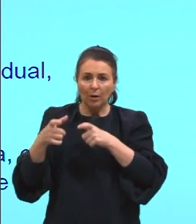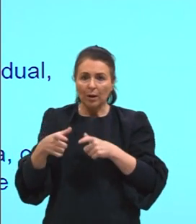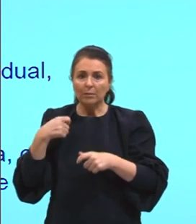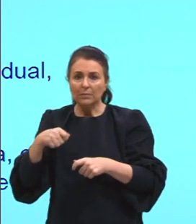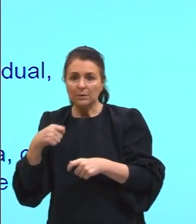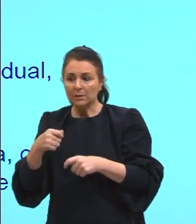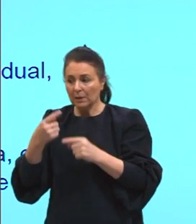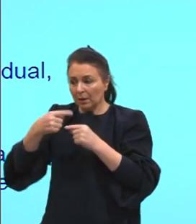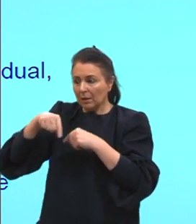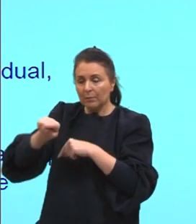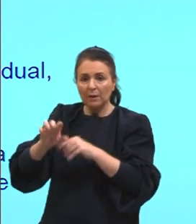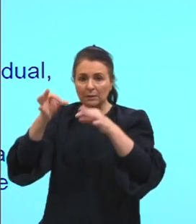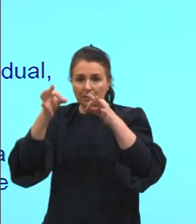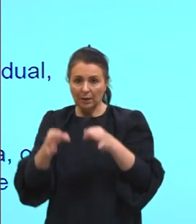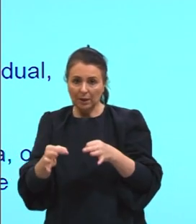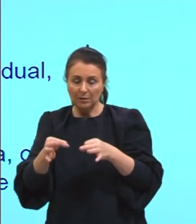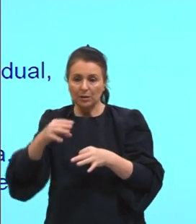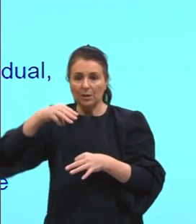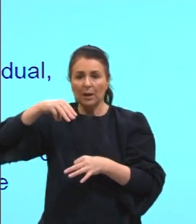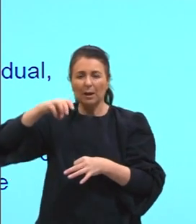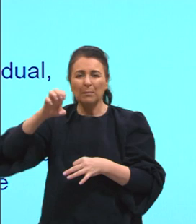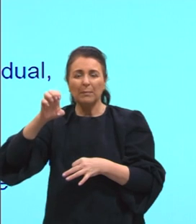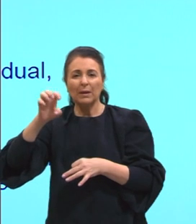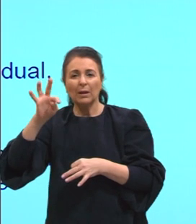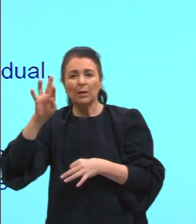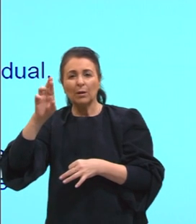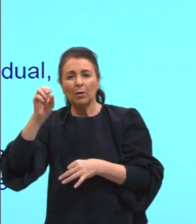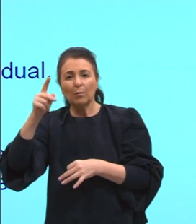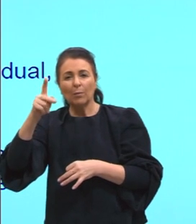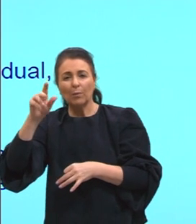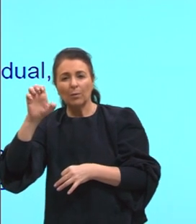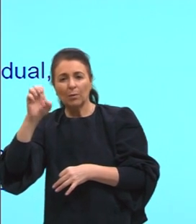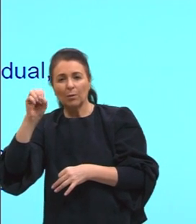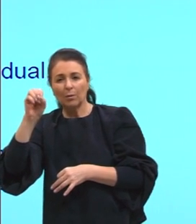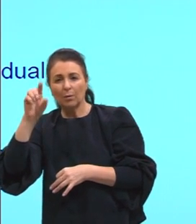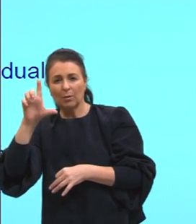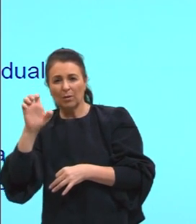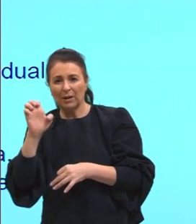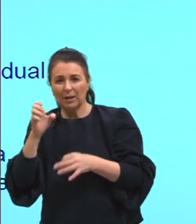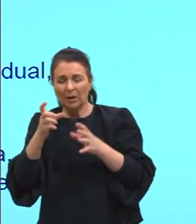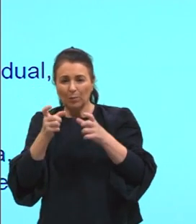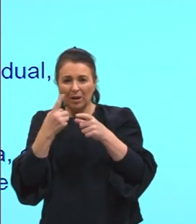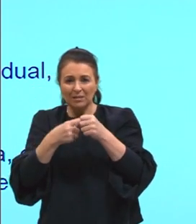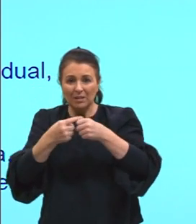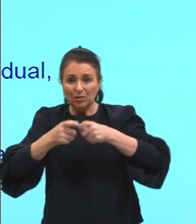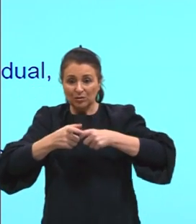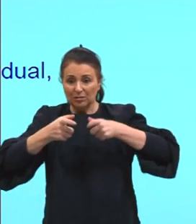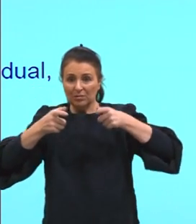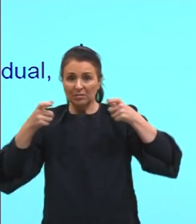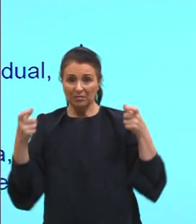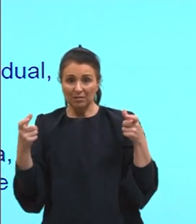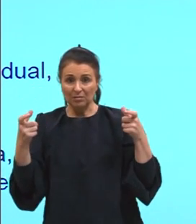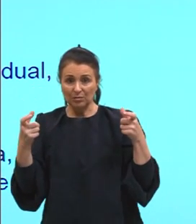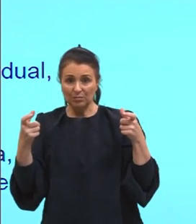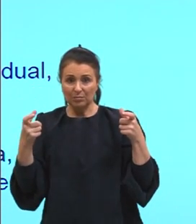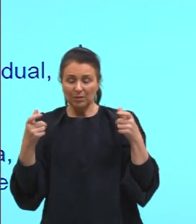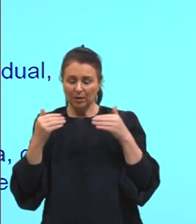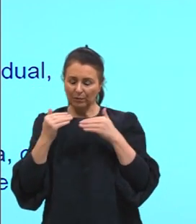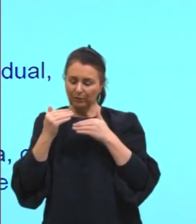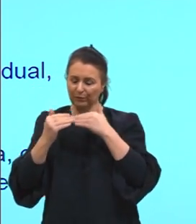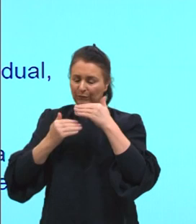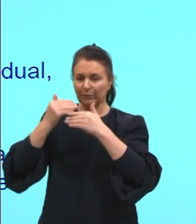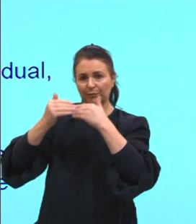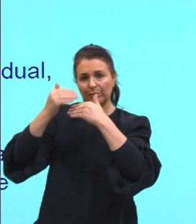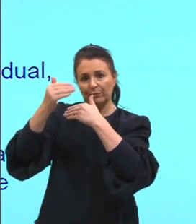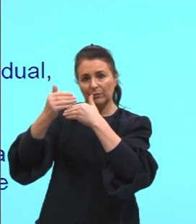e vai mandar, seja numa metrópole nacional, seja numa metrópole regional, enfim, não precisa mais passar por essas etapas, tá, gurizada? Isso,